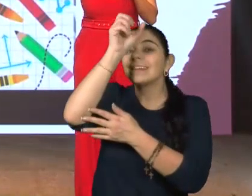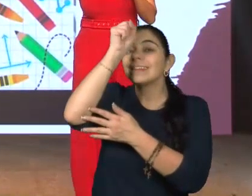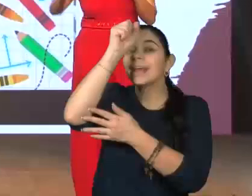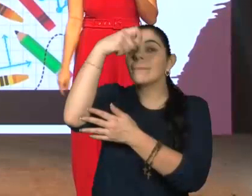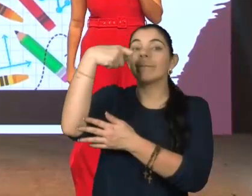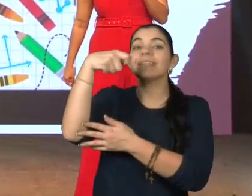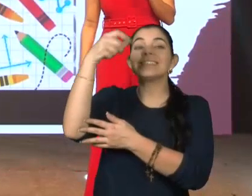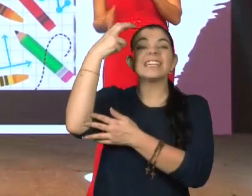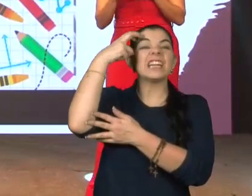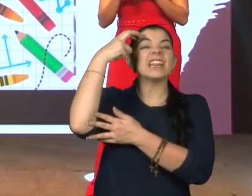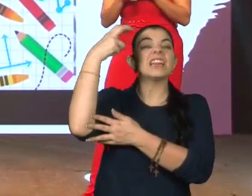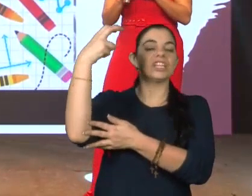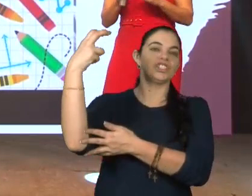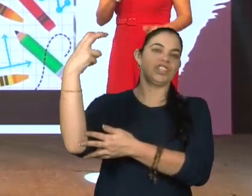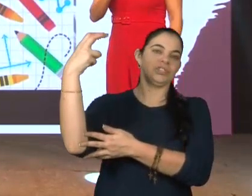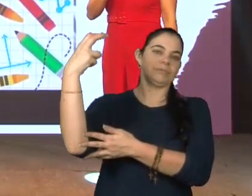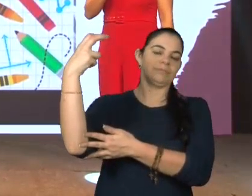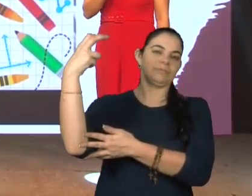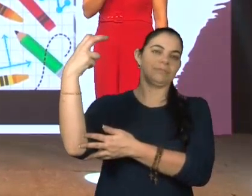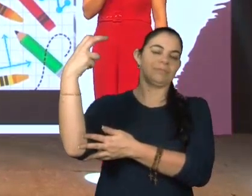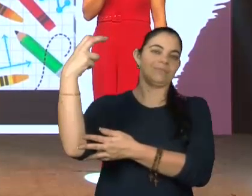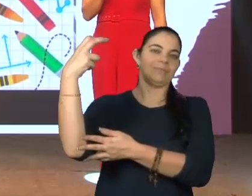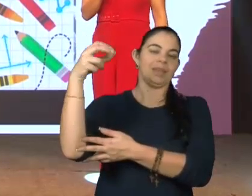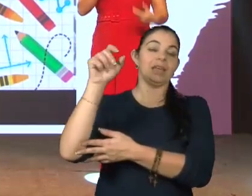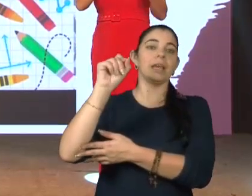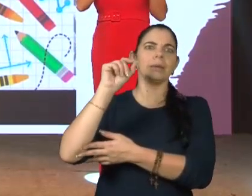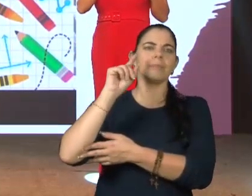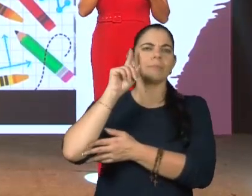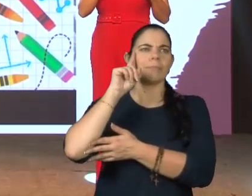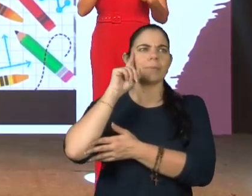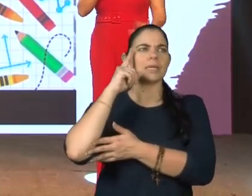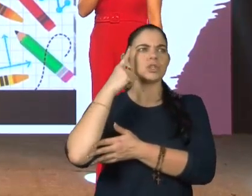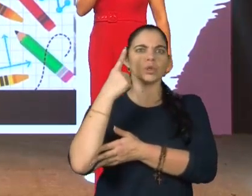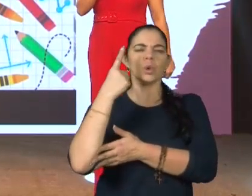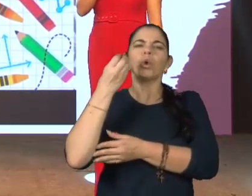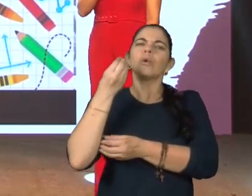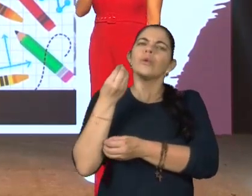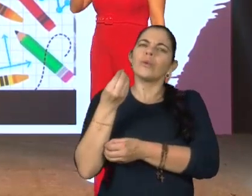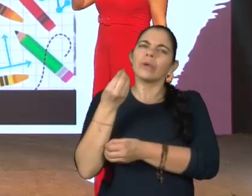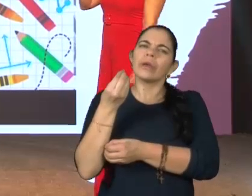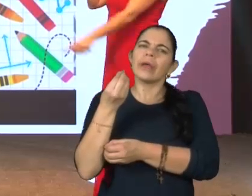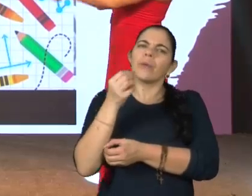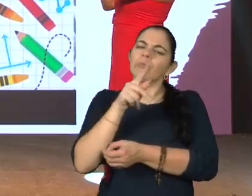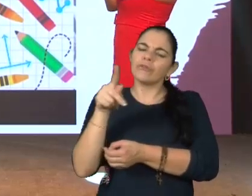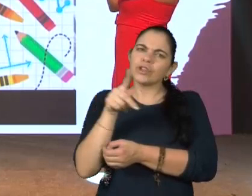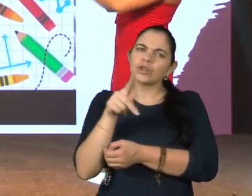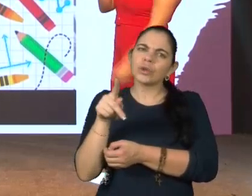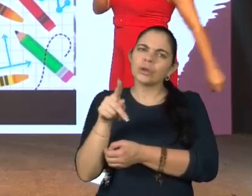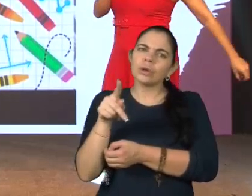precisa ser inteligente. E aí, isso me remete a dizer ao professor